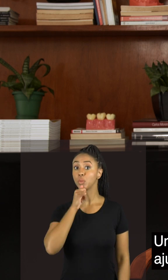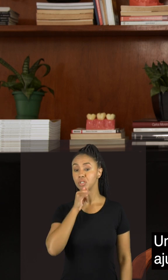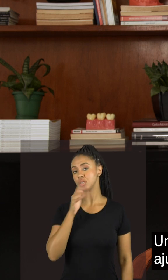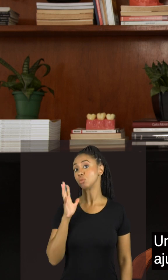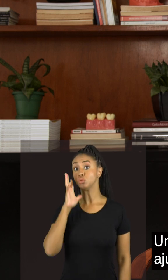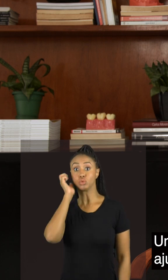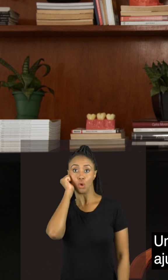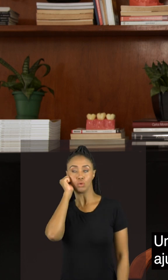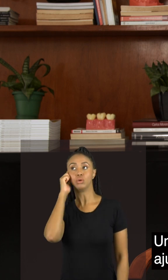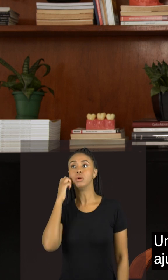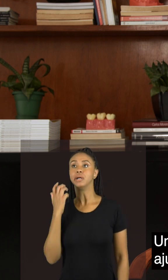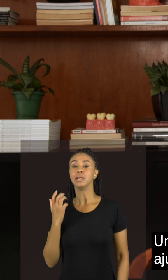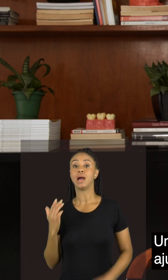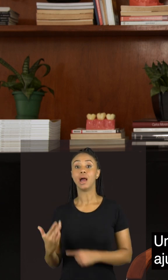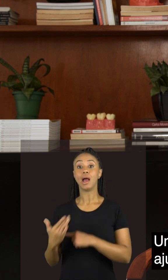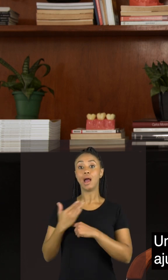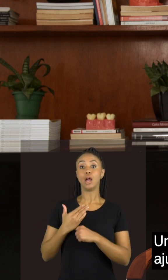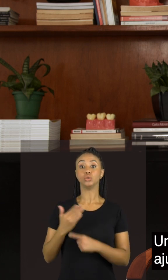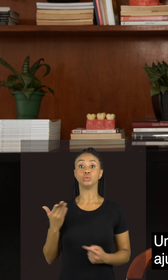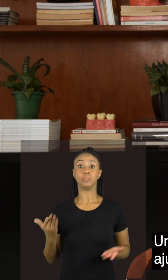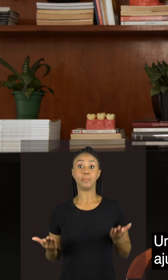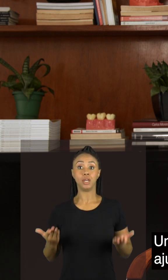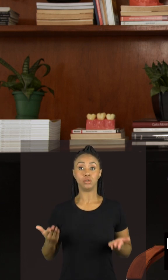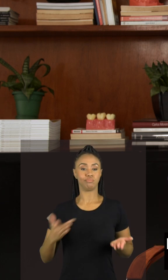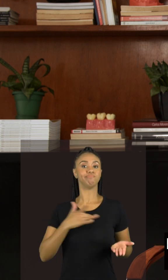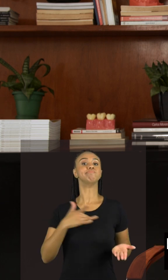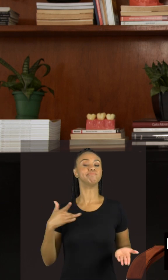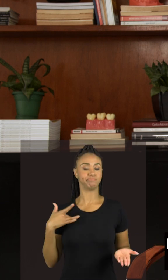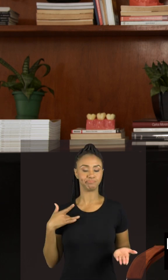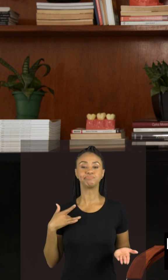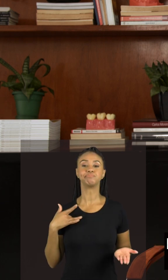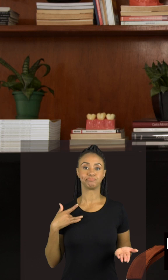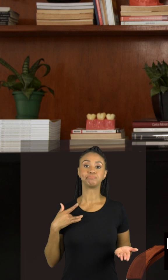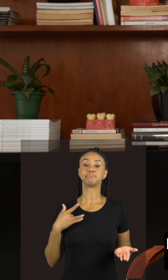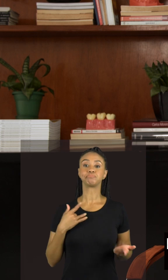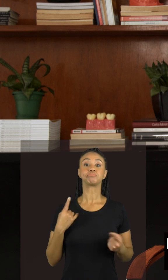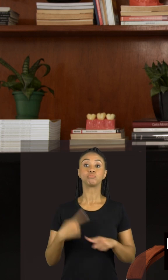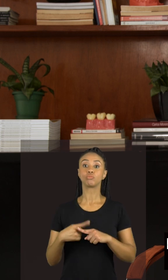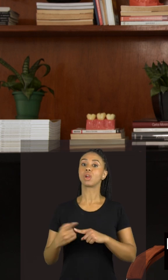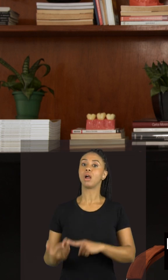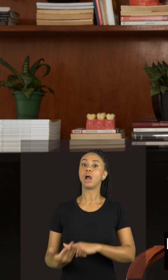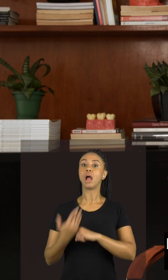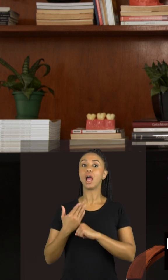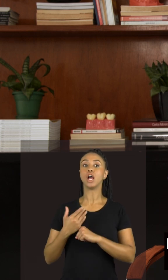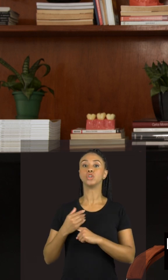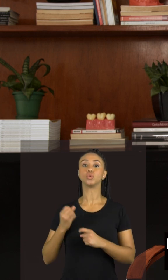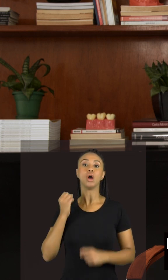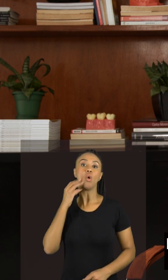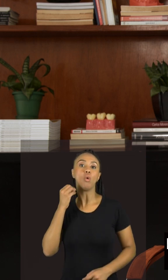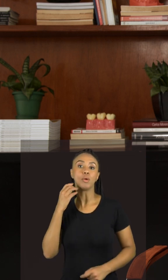o sono ajuda a manter um peso saudável, pois ele participa da regulação de alguns